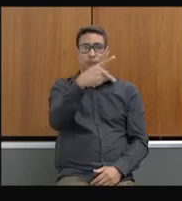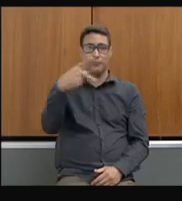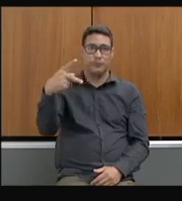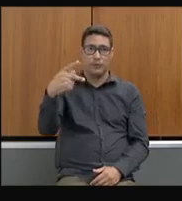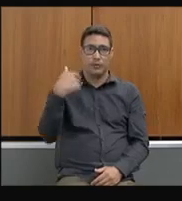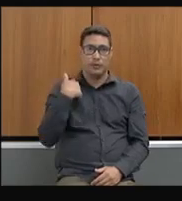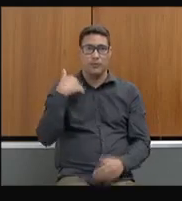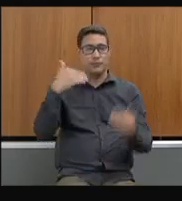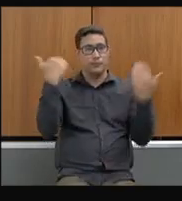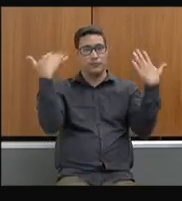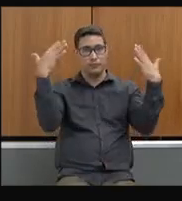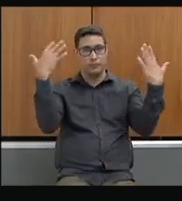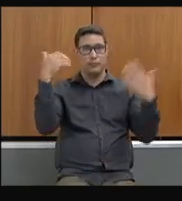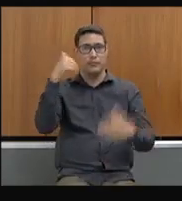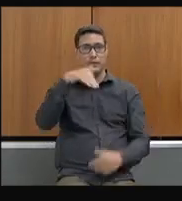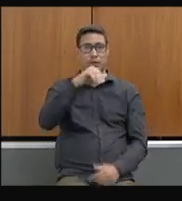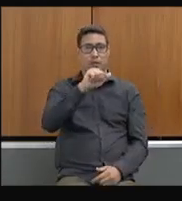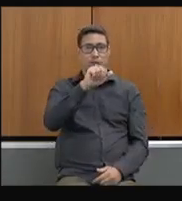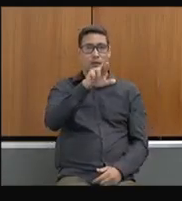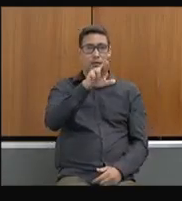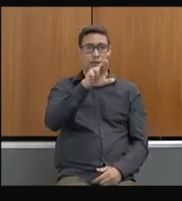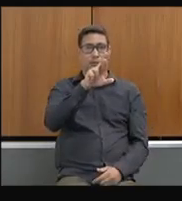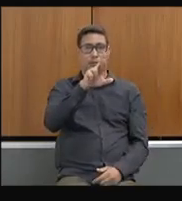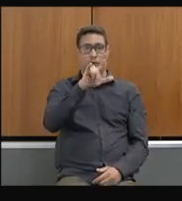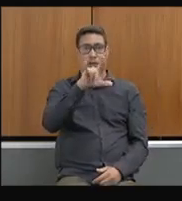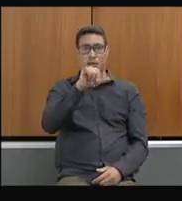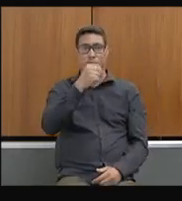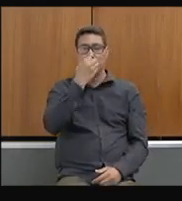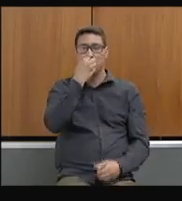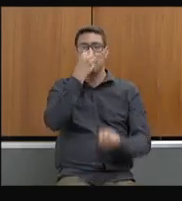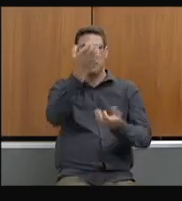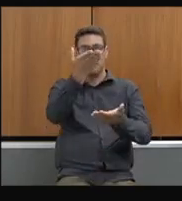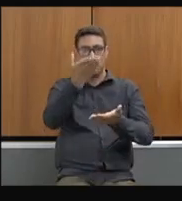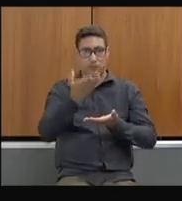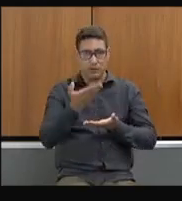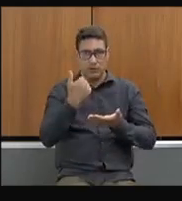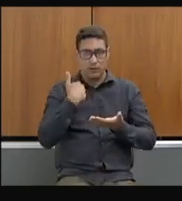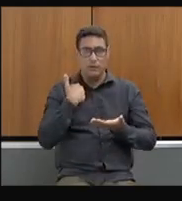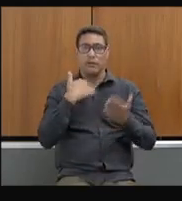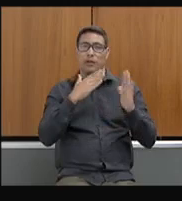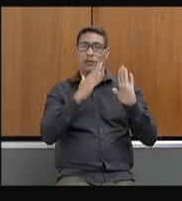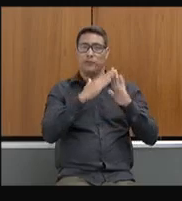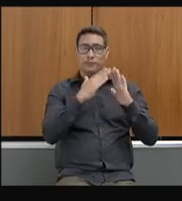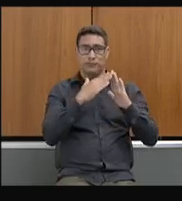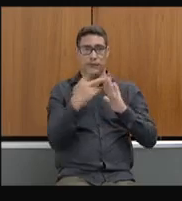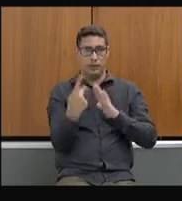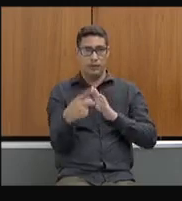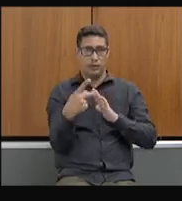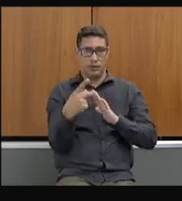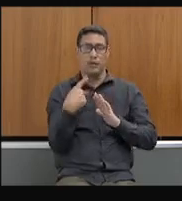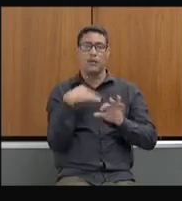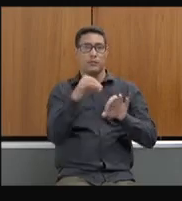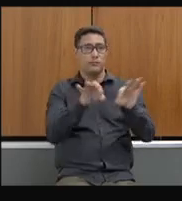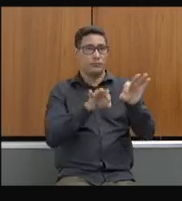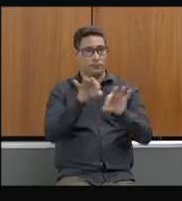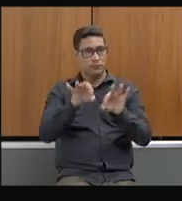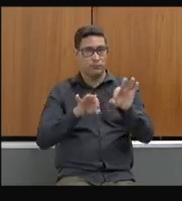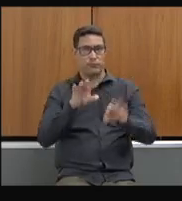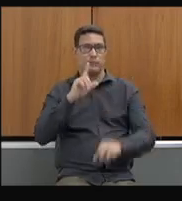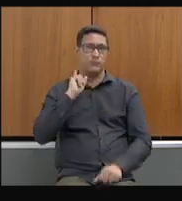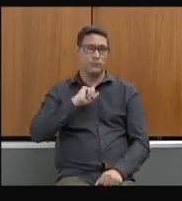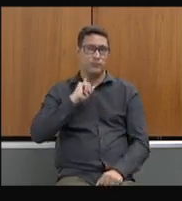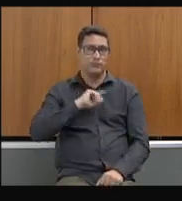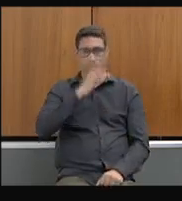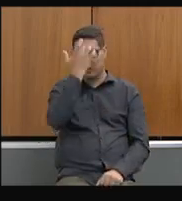presidente, parabéns, Marília, seja bem-vinda nesta casa, a casa do povo. Reconstruir Minas, Marília, eu sei que não é fácil,